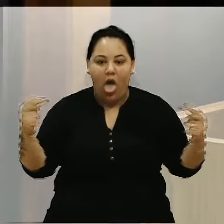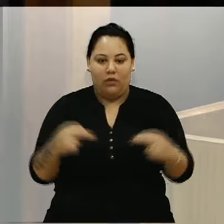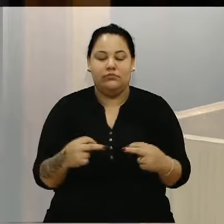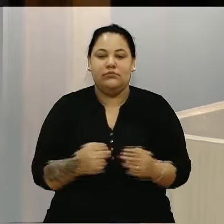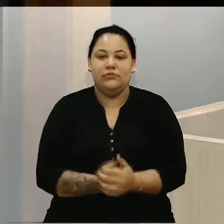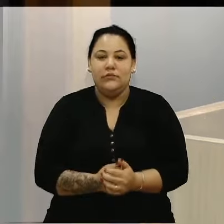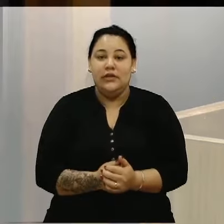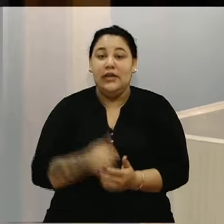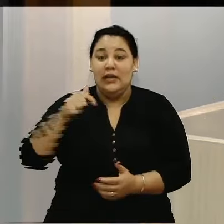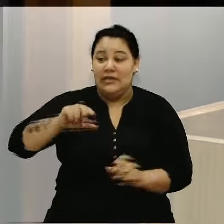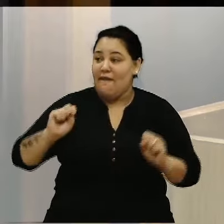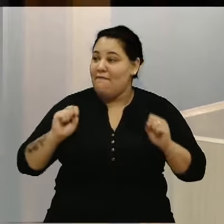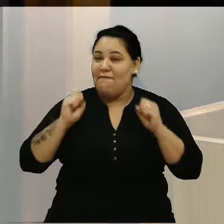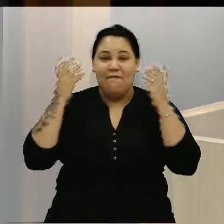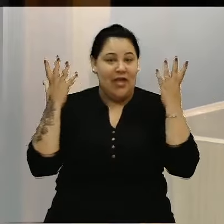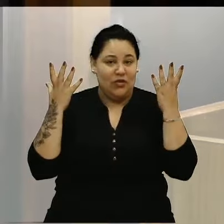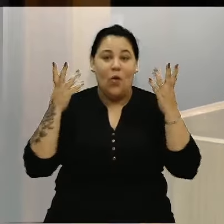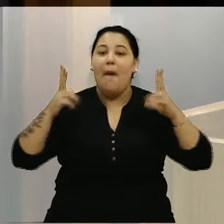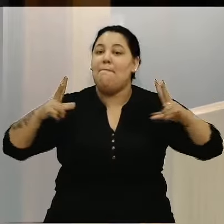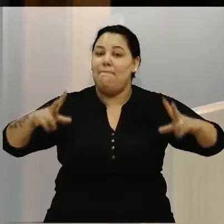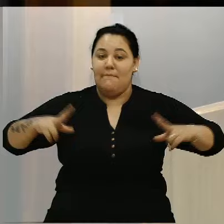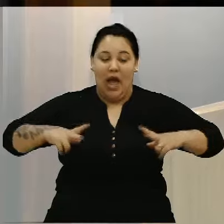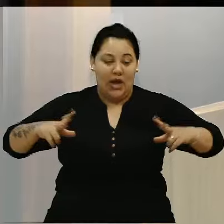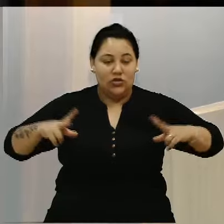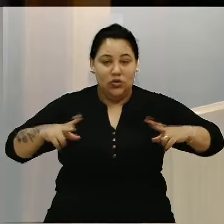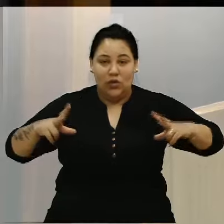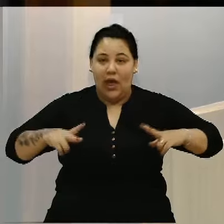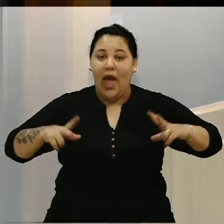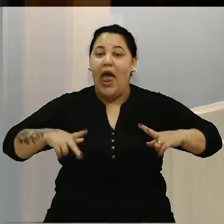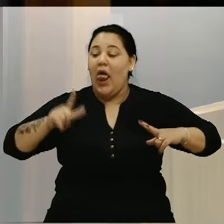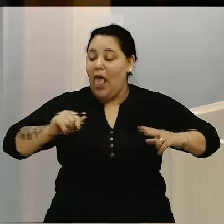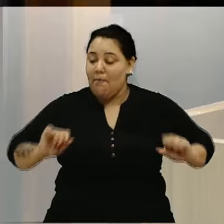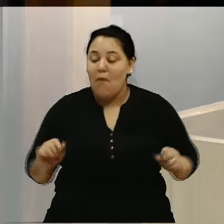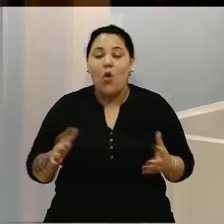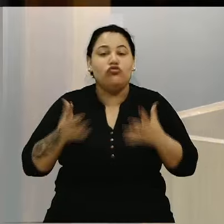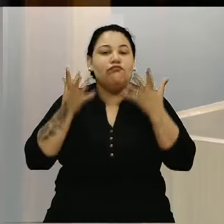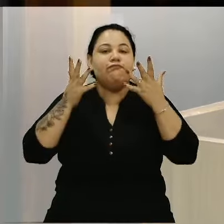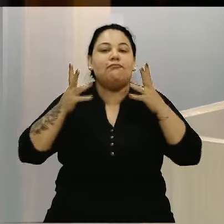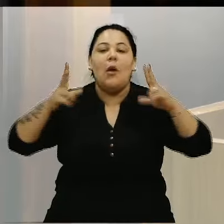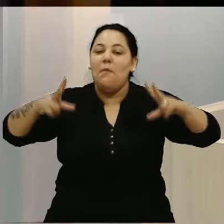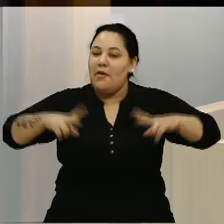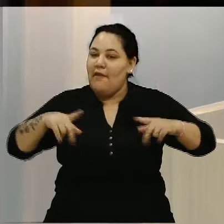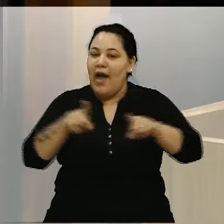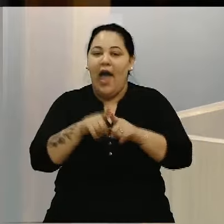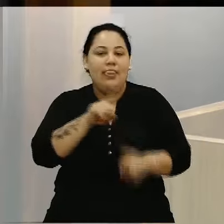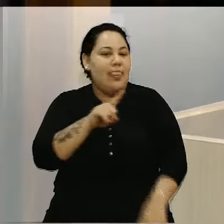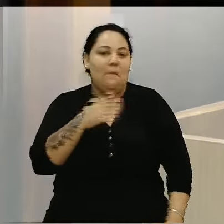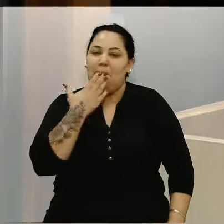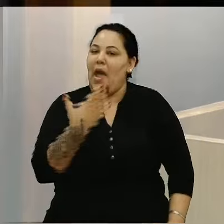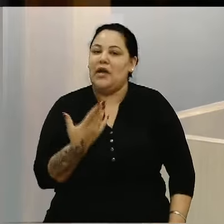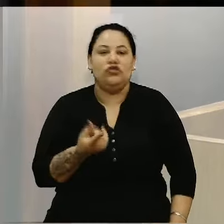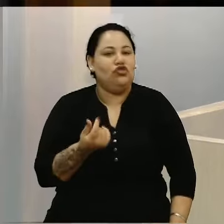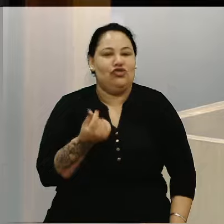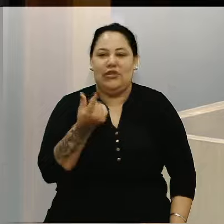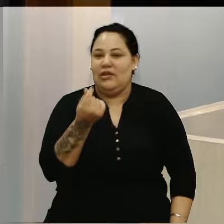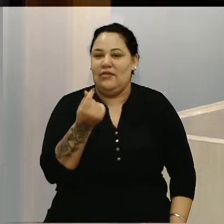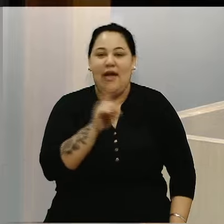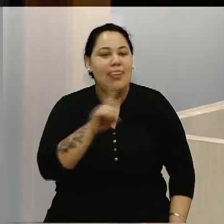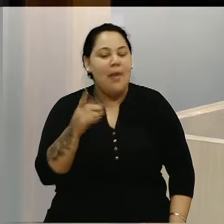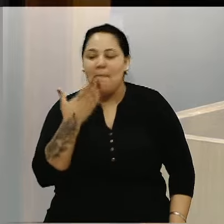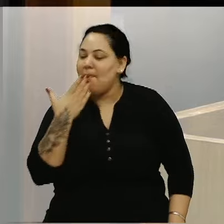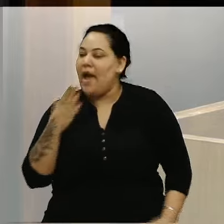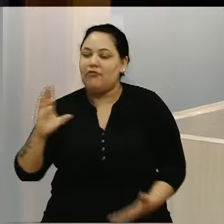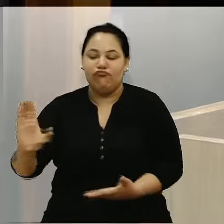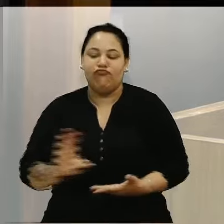evento Ele é totalmente privado Ele é de incentivo privado Não pedimos oferta Não pedimos verba